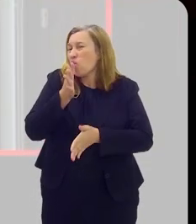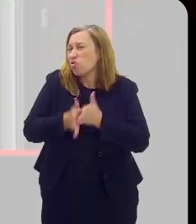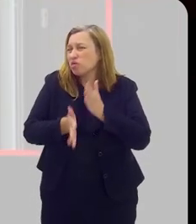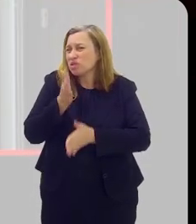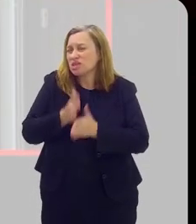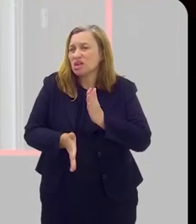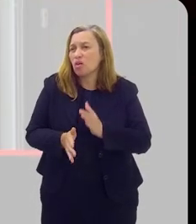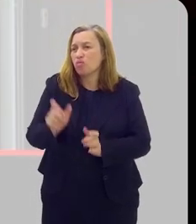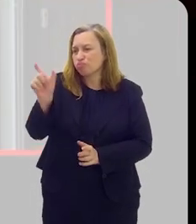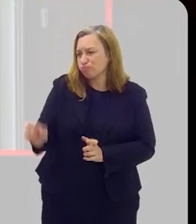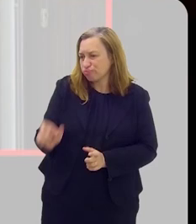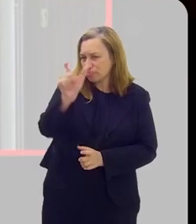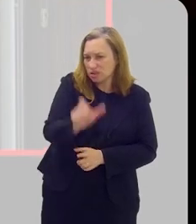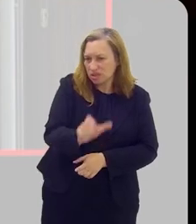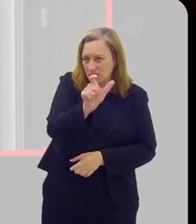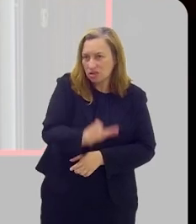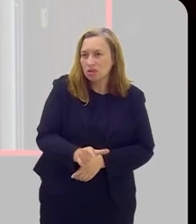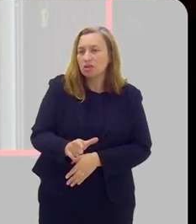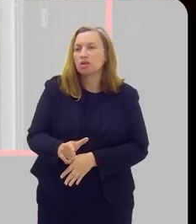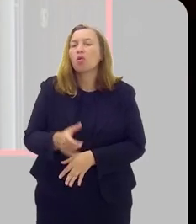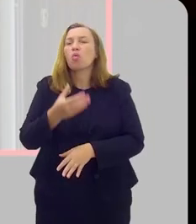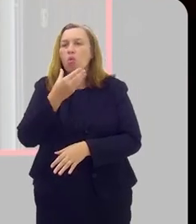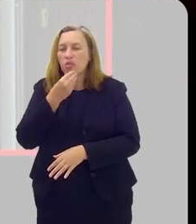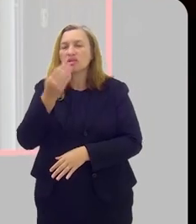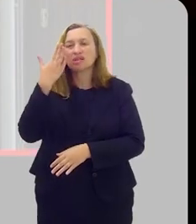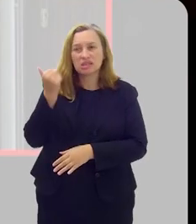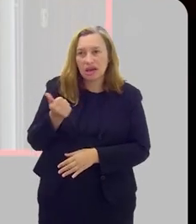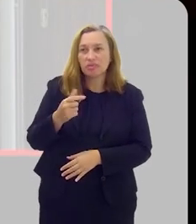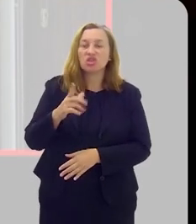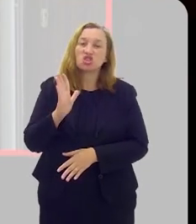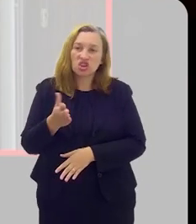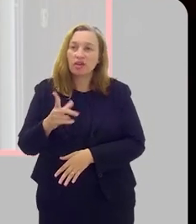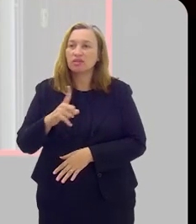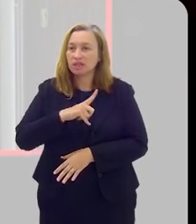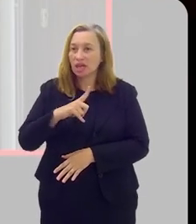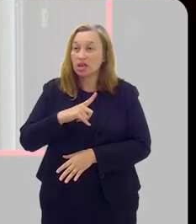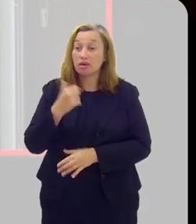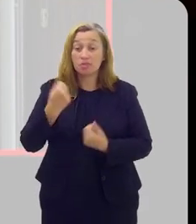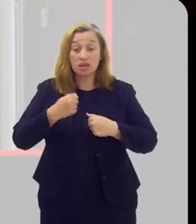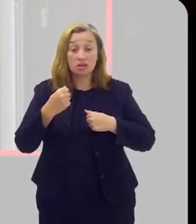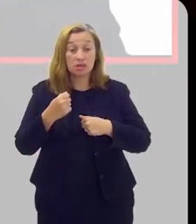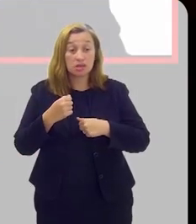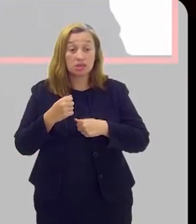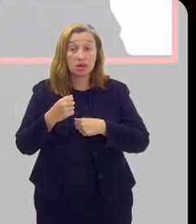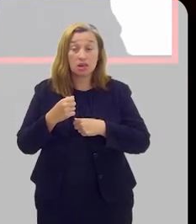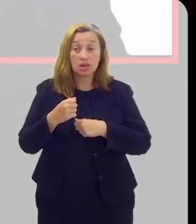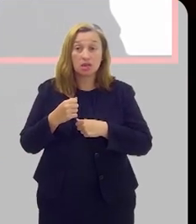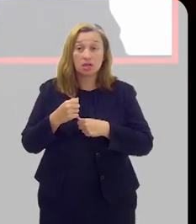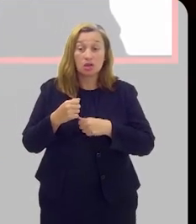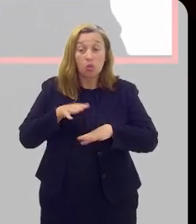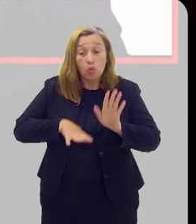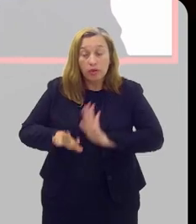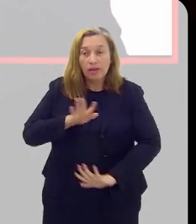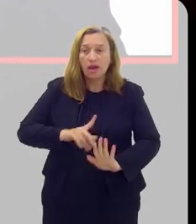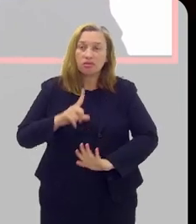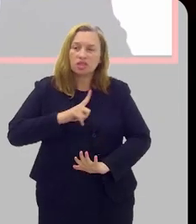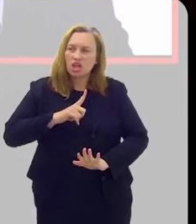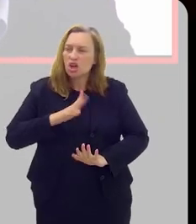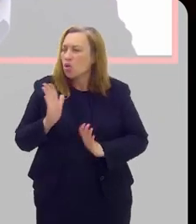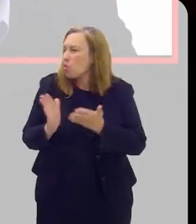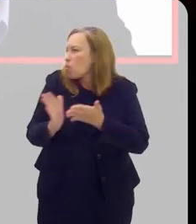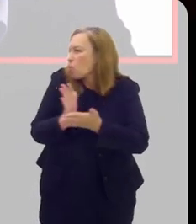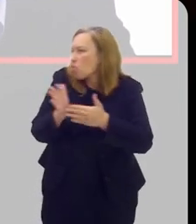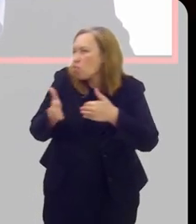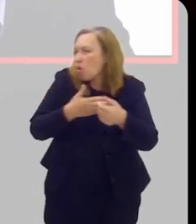desnecessário, mas o paciente que sabe que já existe uma coisa que ele precisa ficar atento, qualquer